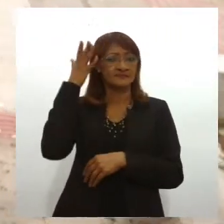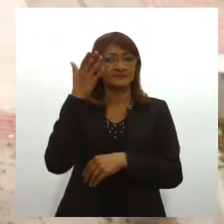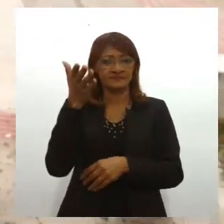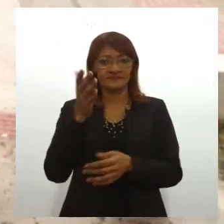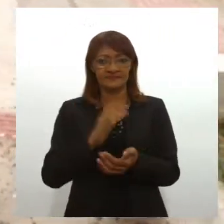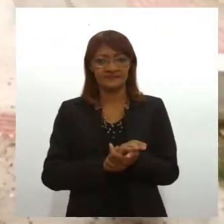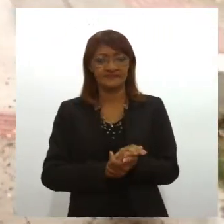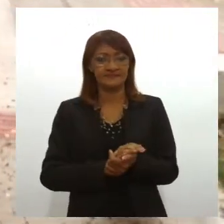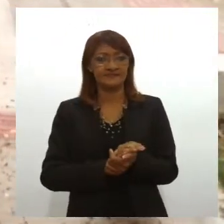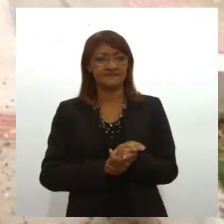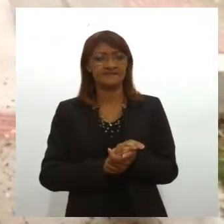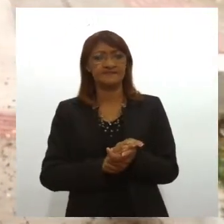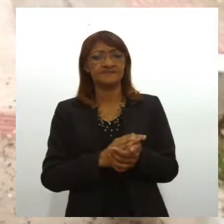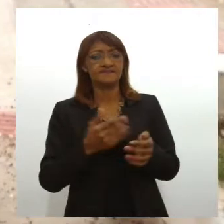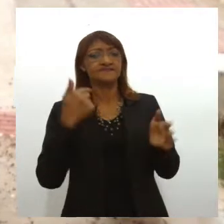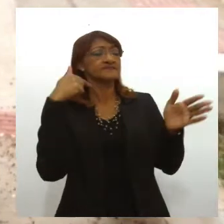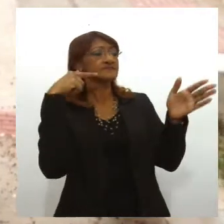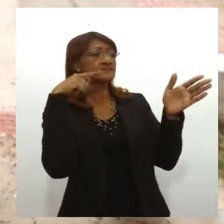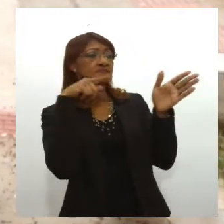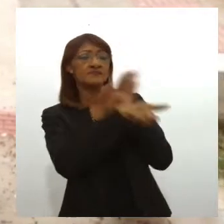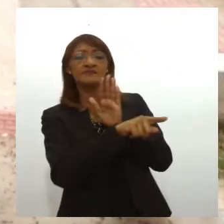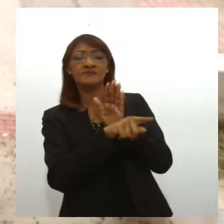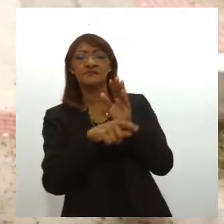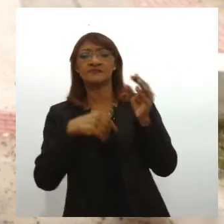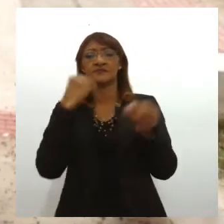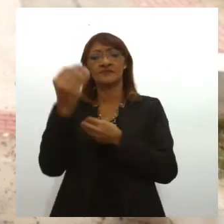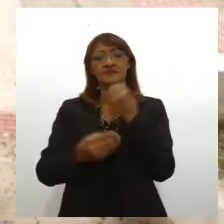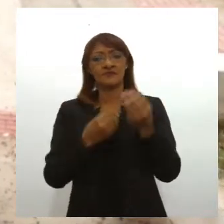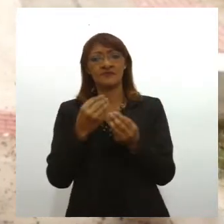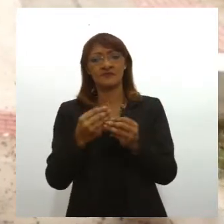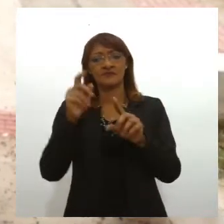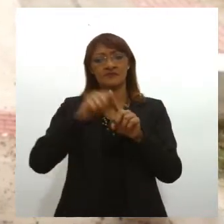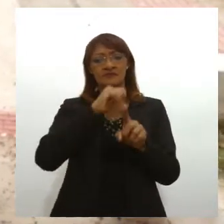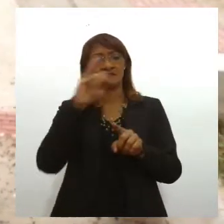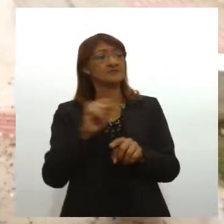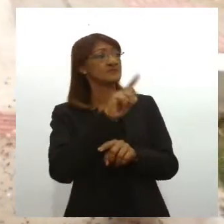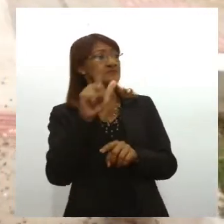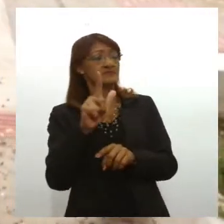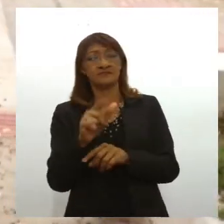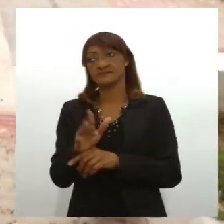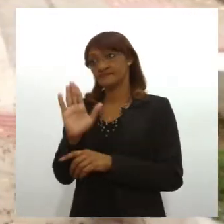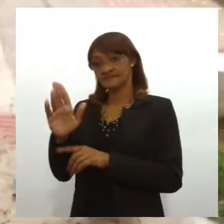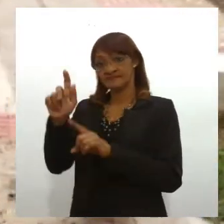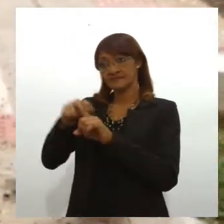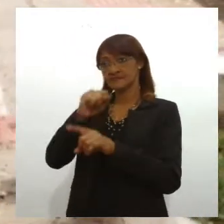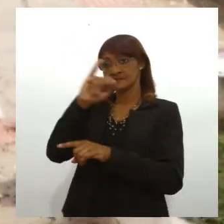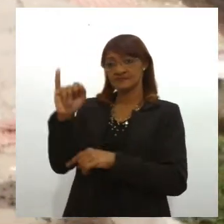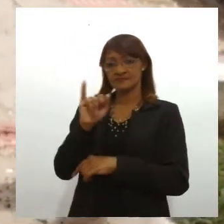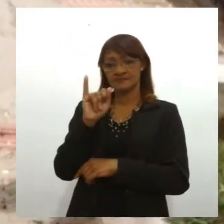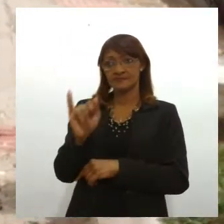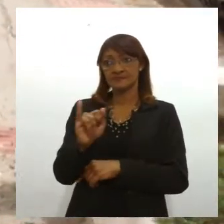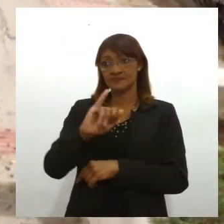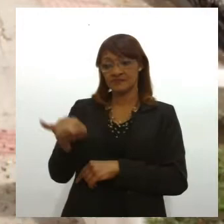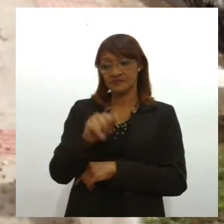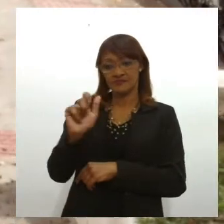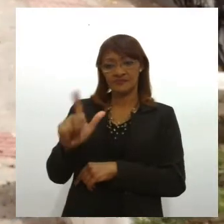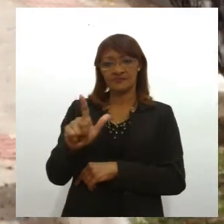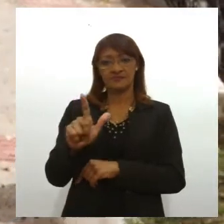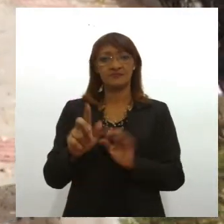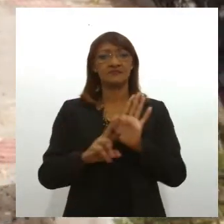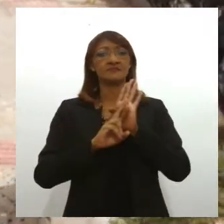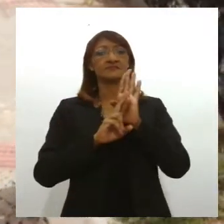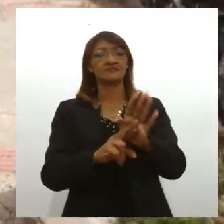perguntar, por que esse ciclo de palestras durante o mês de julho? O mês de julho é um mês muito representativo da